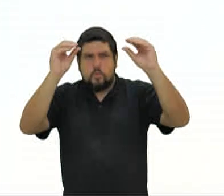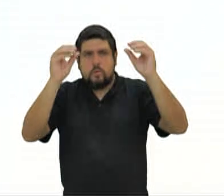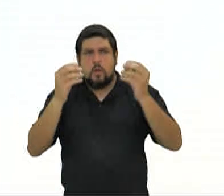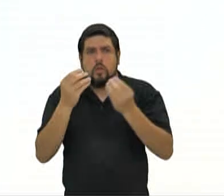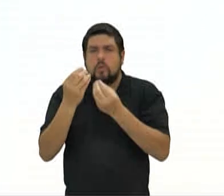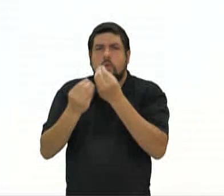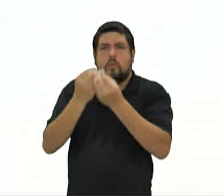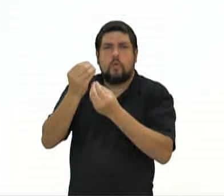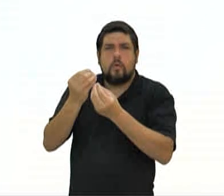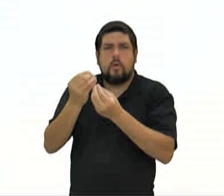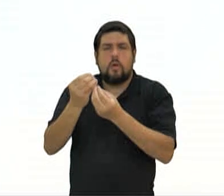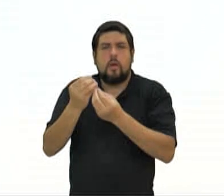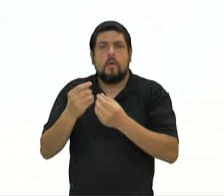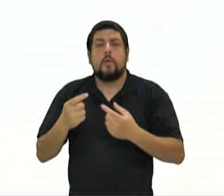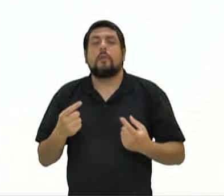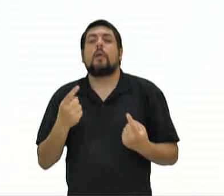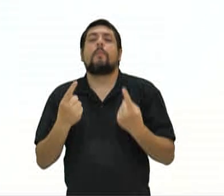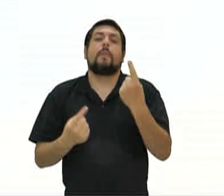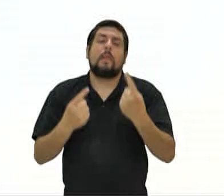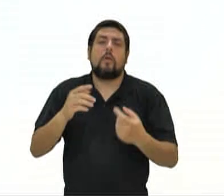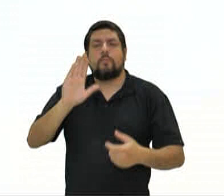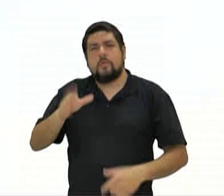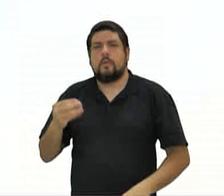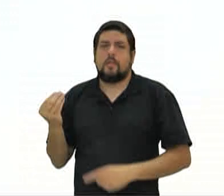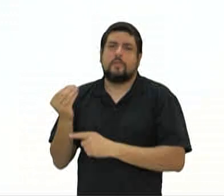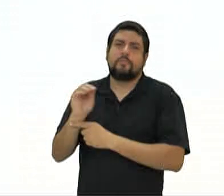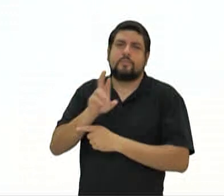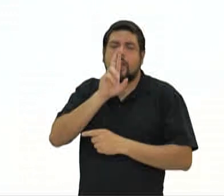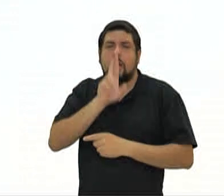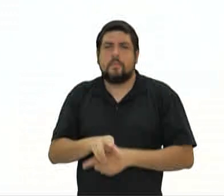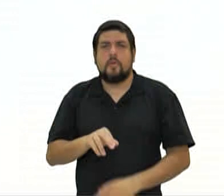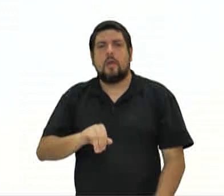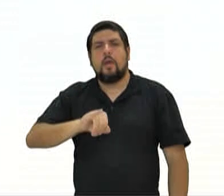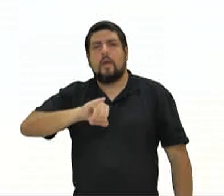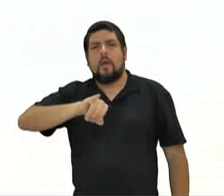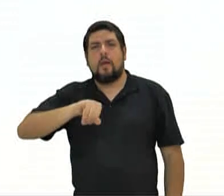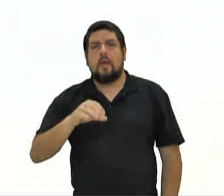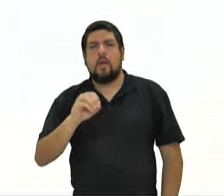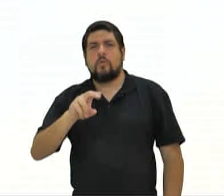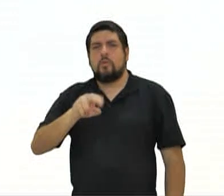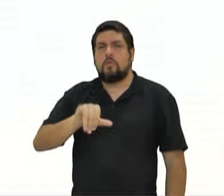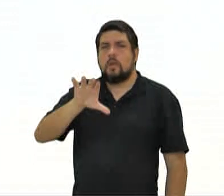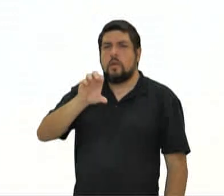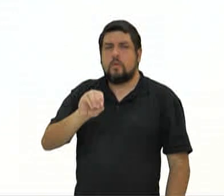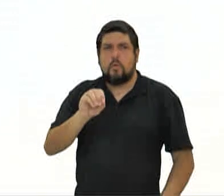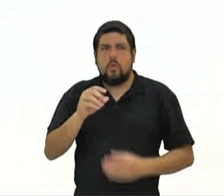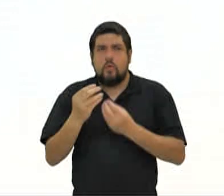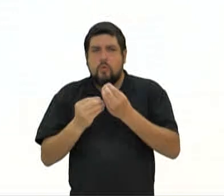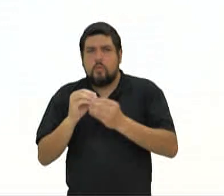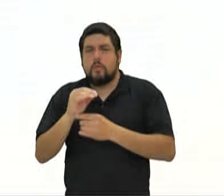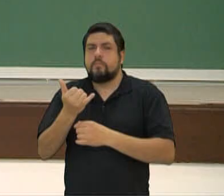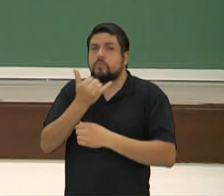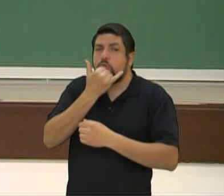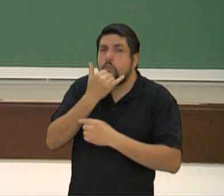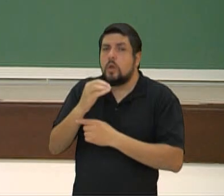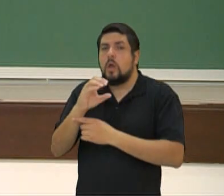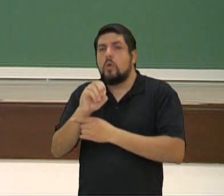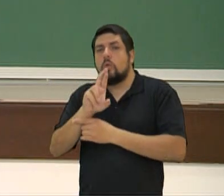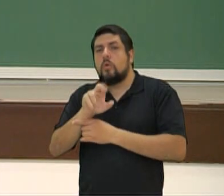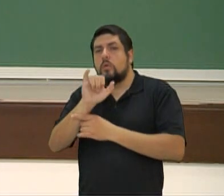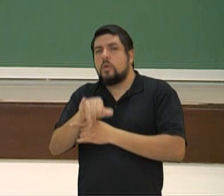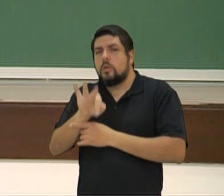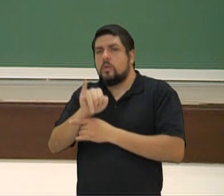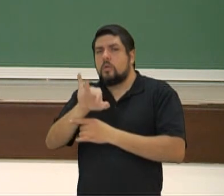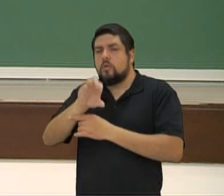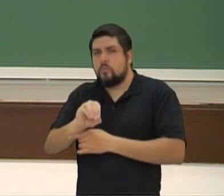eu estraguei, eu ia falar assim, qual é esse capitel? Mas eu já coloquei no slide. Ele é um capitel que nós poderíamos identificá-lo como coríntio, ou capitel coríntia.